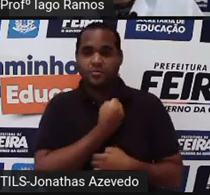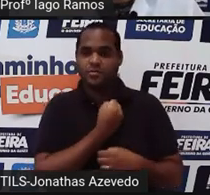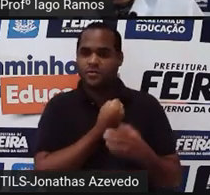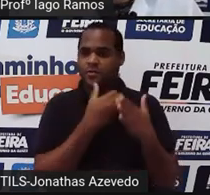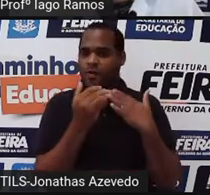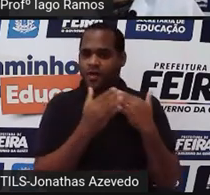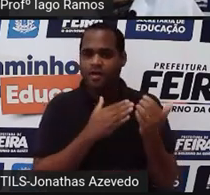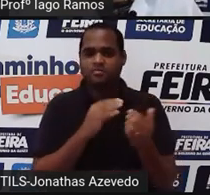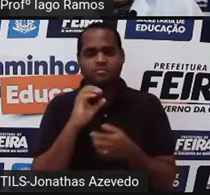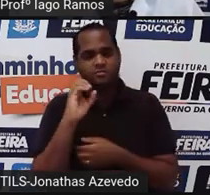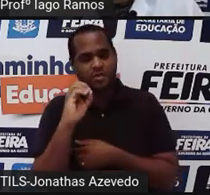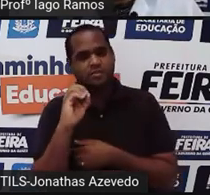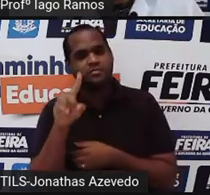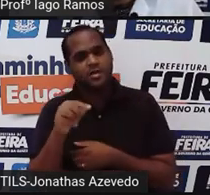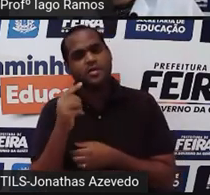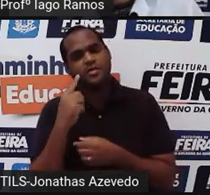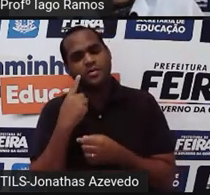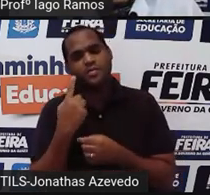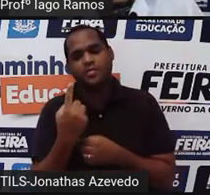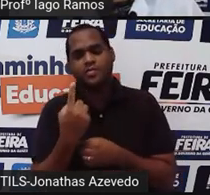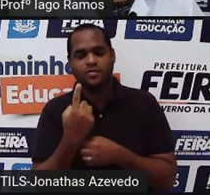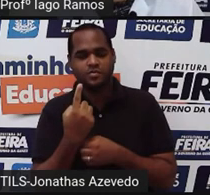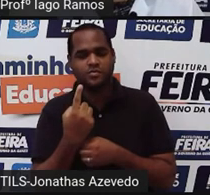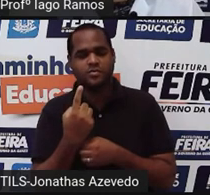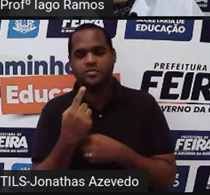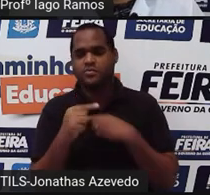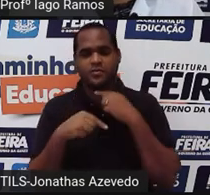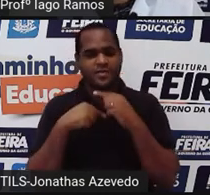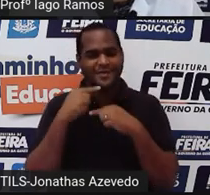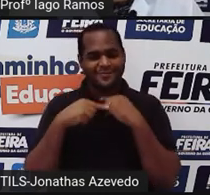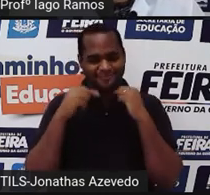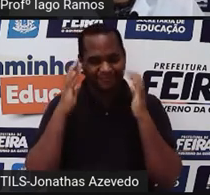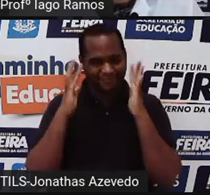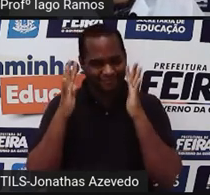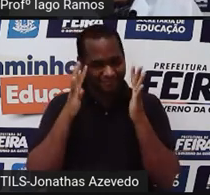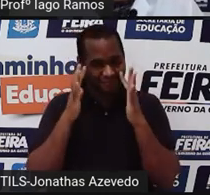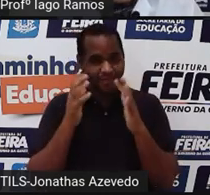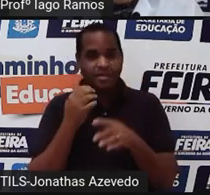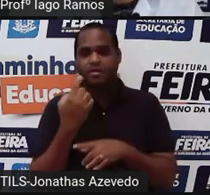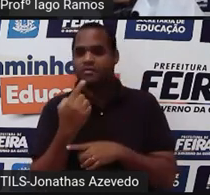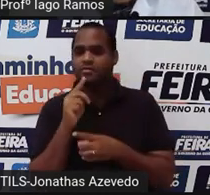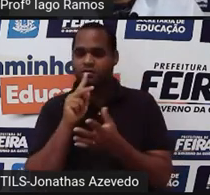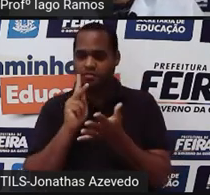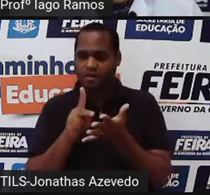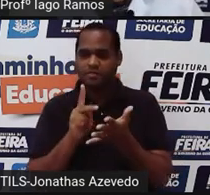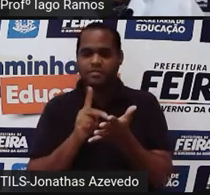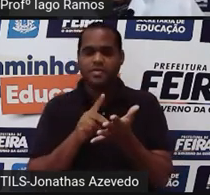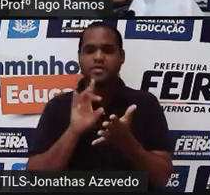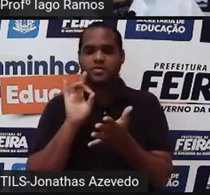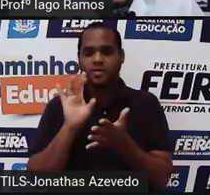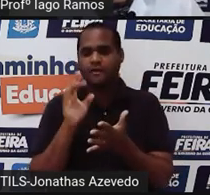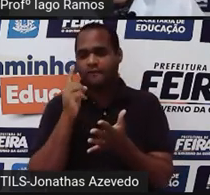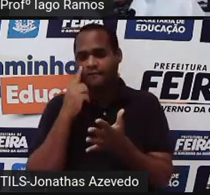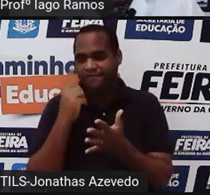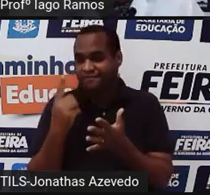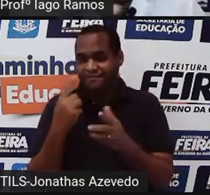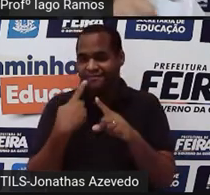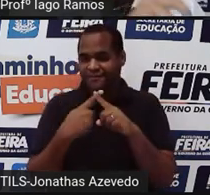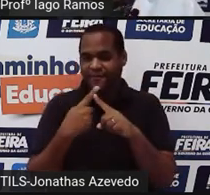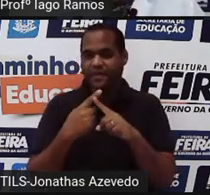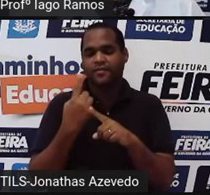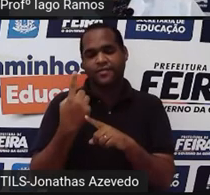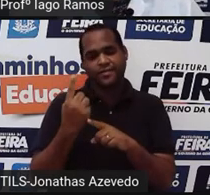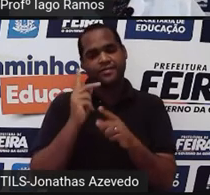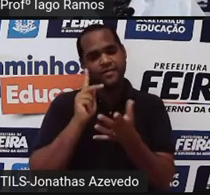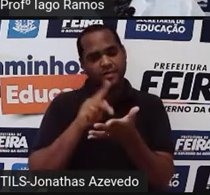elevado a 0 dá 1. Então não tem o que se pensar. Dá 1 e a gente viu por que que dá 1, tá bom? E